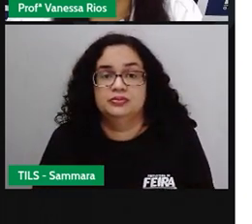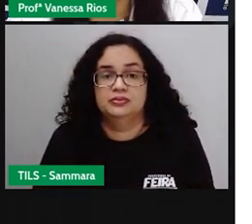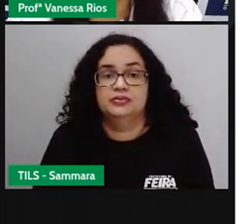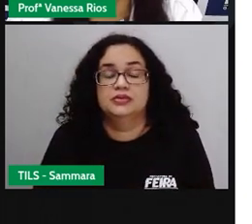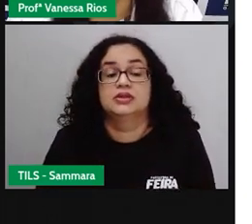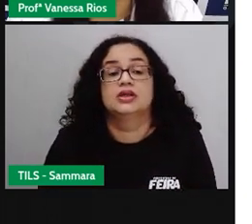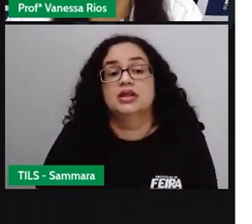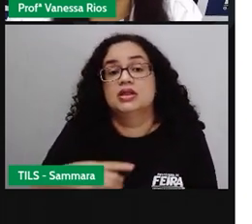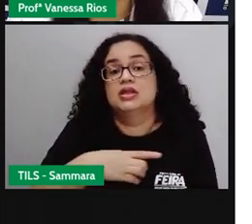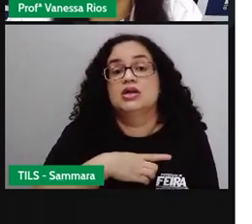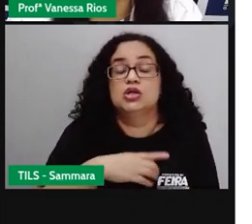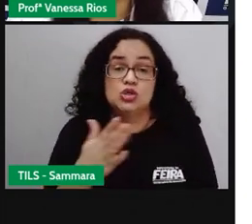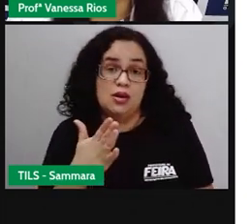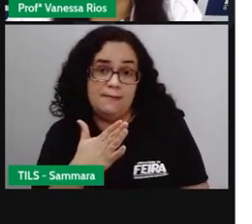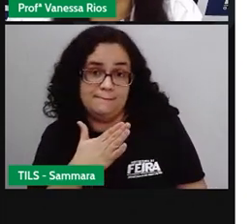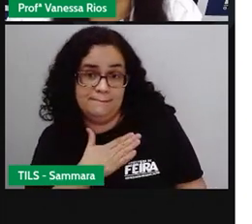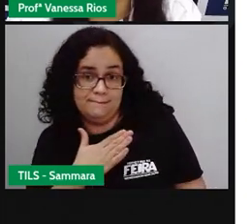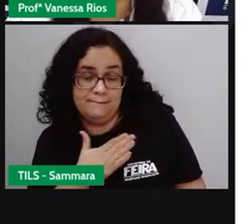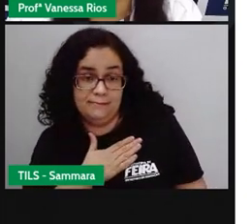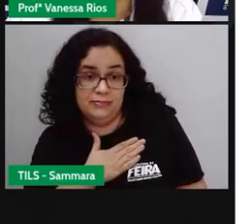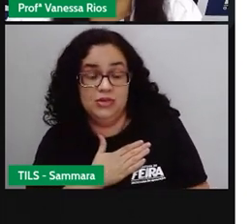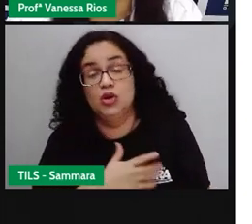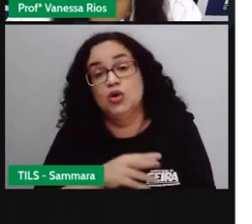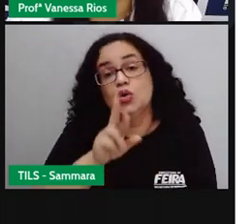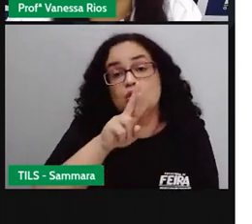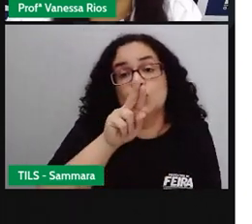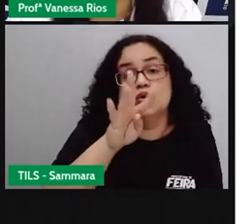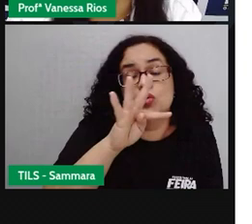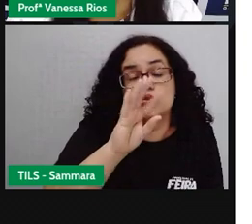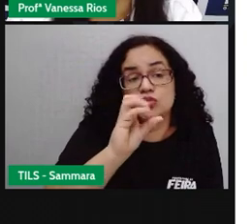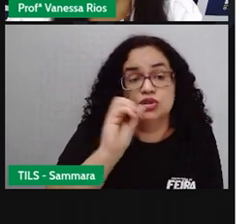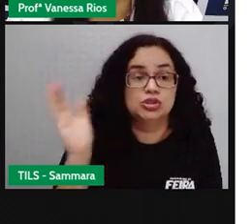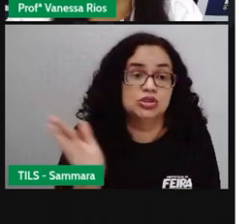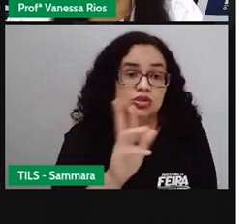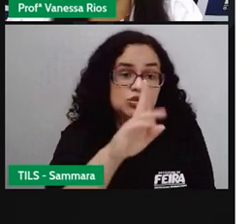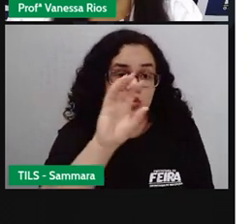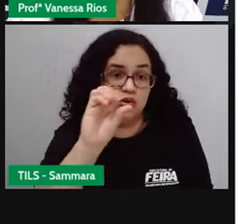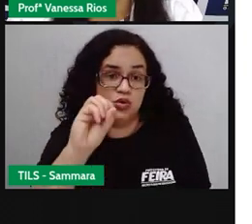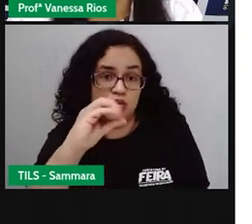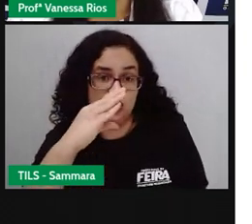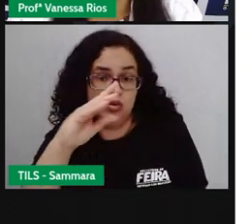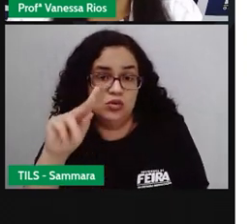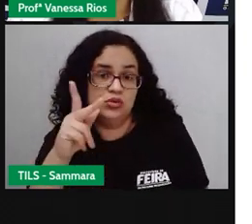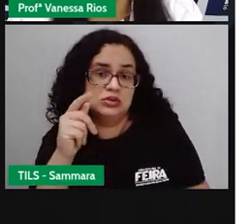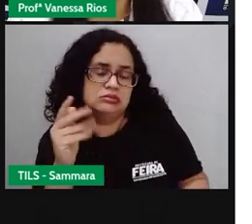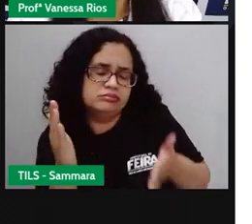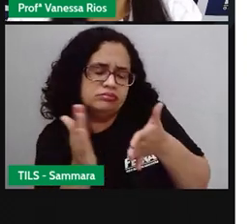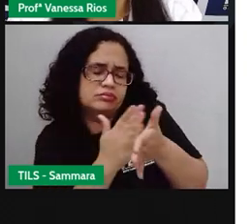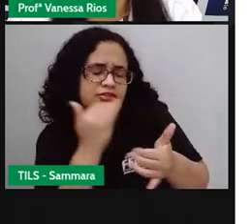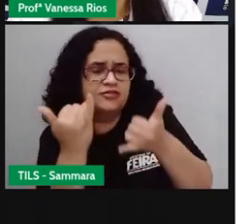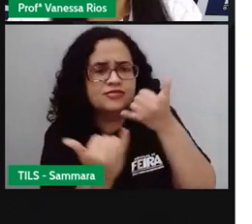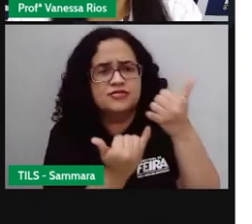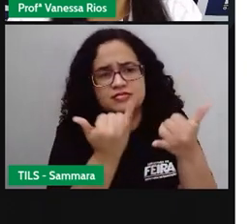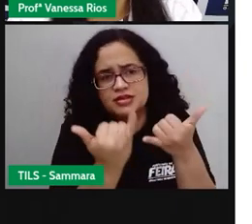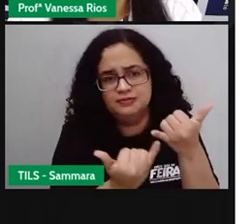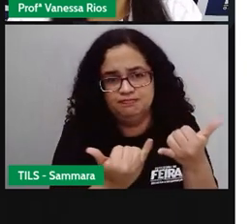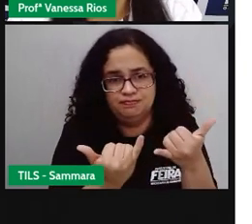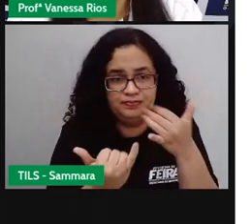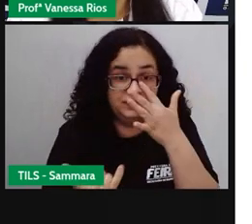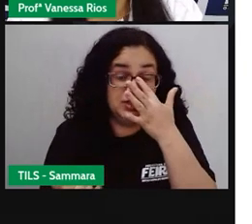Então, vamos lá. Sobrou para mim, de Ruth Rocha, a lição de uma travessura em família.